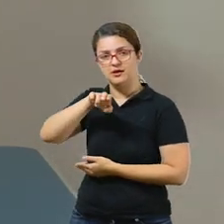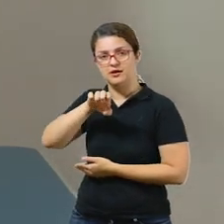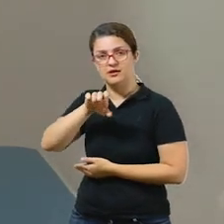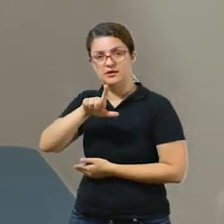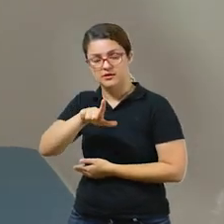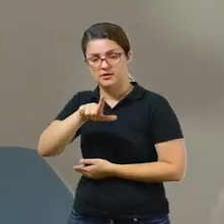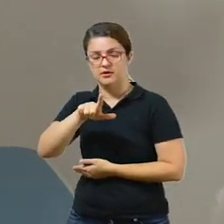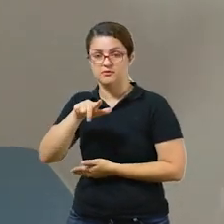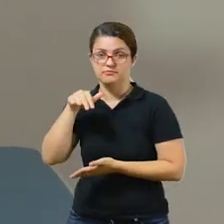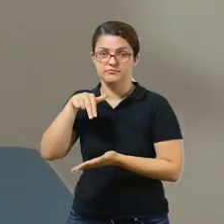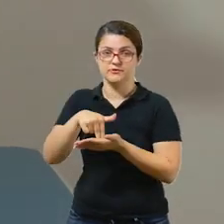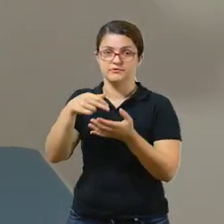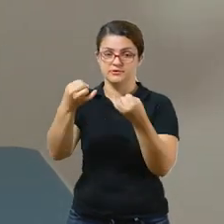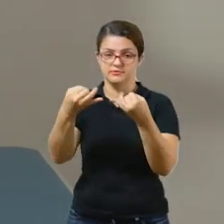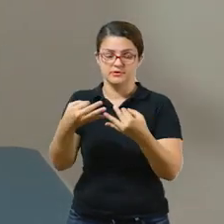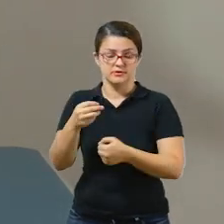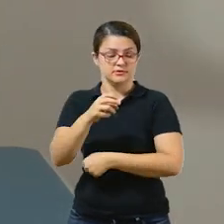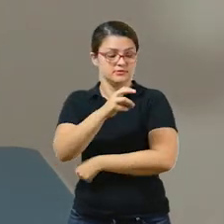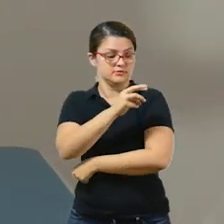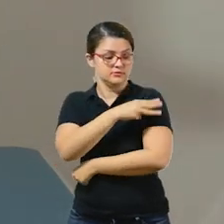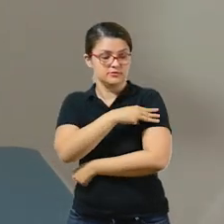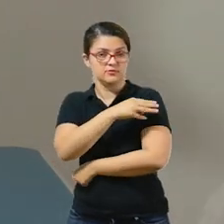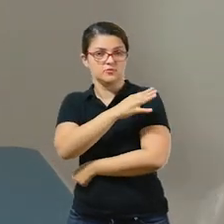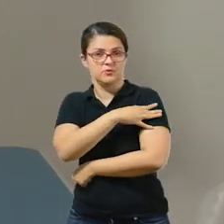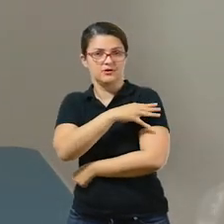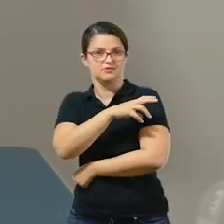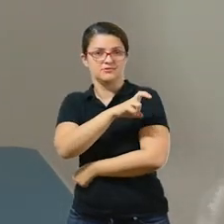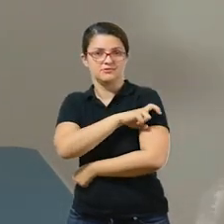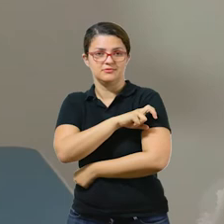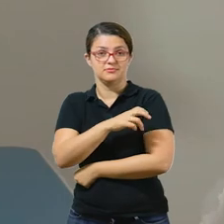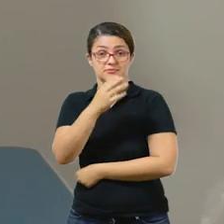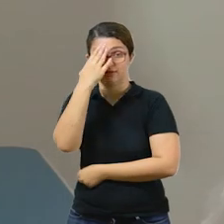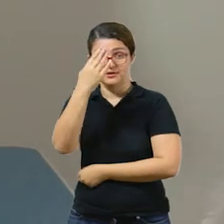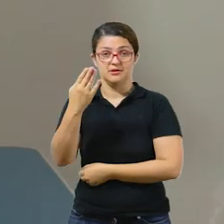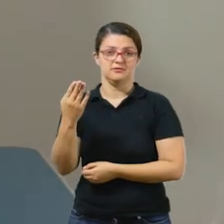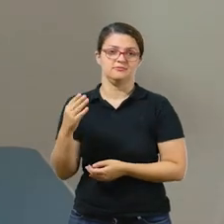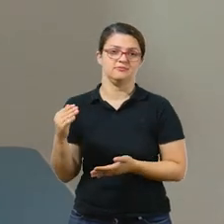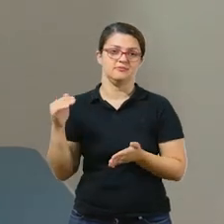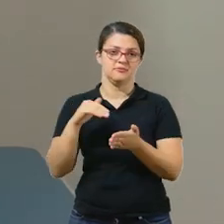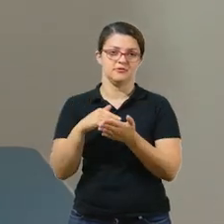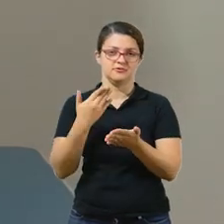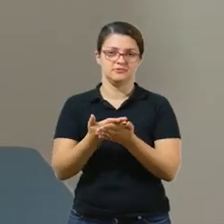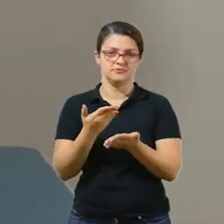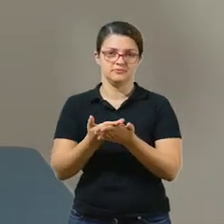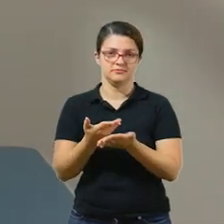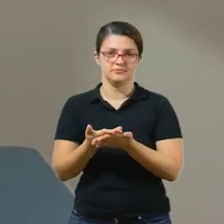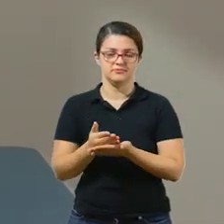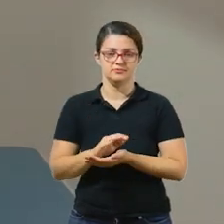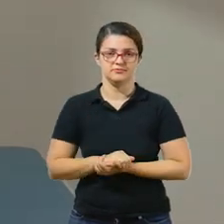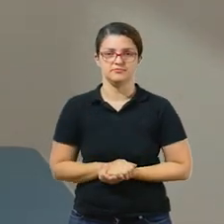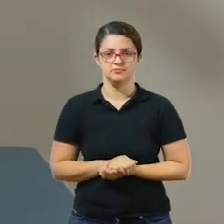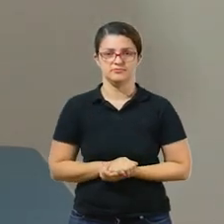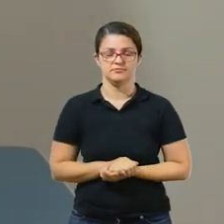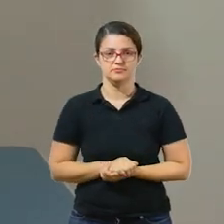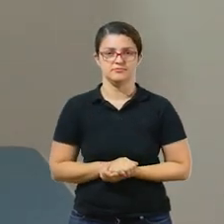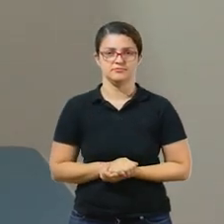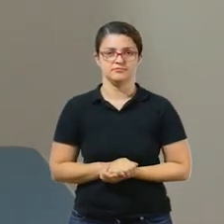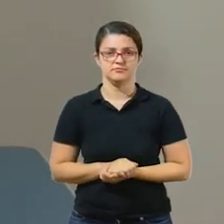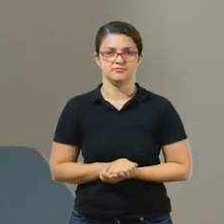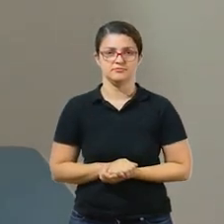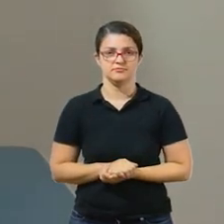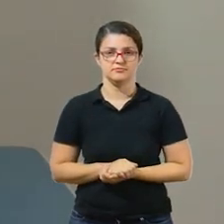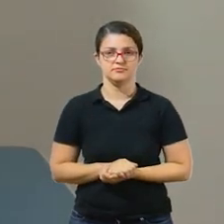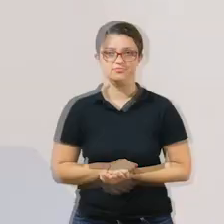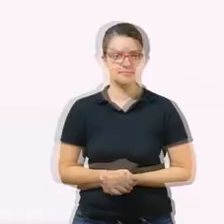trará as atividades para o terceiro, quarto e quinto ano. Obrigado, turminha. Vejo vocês no próximo vídeo. See you in the next